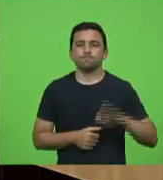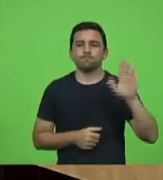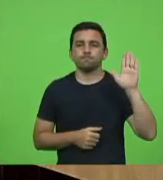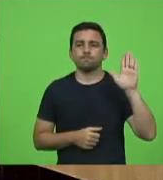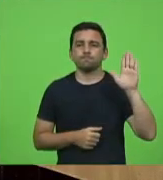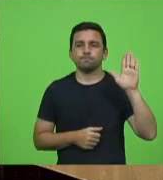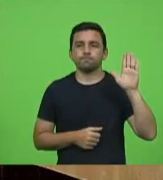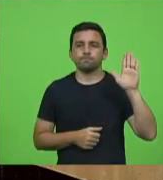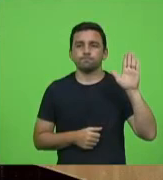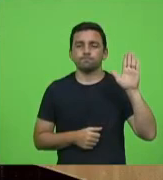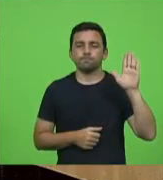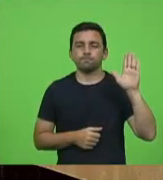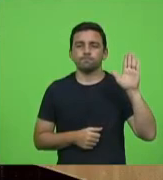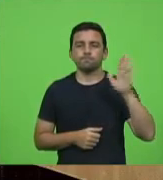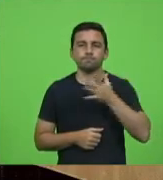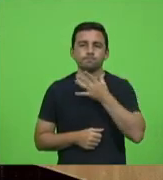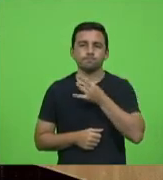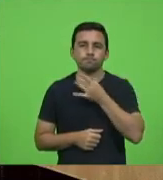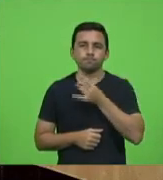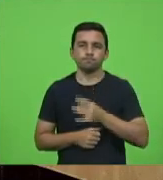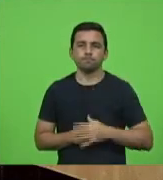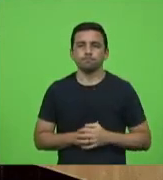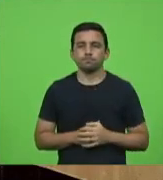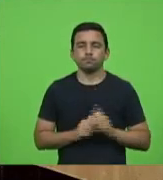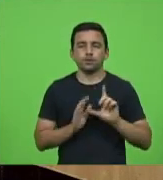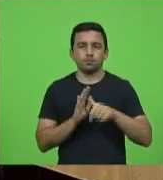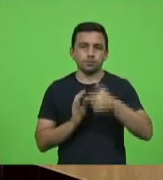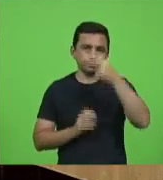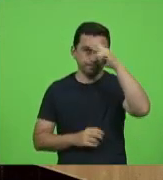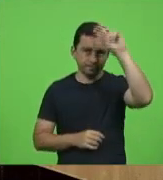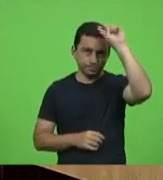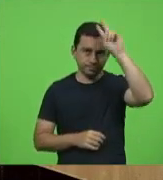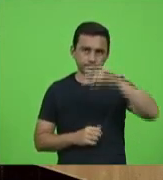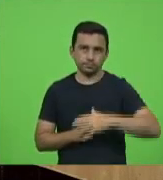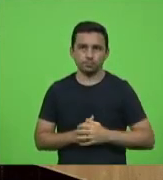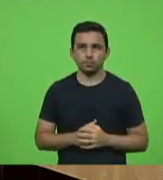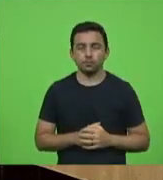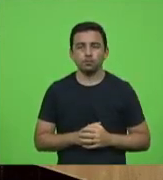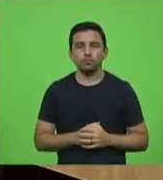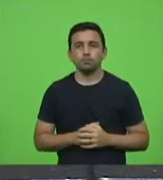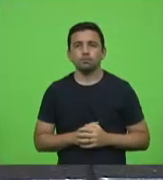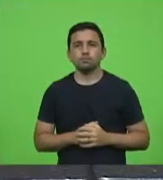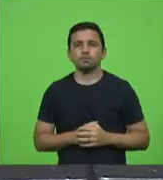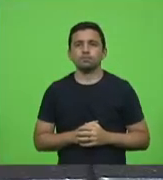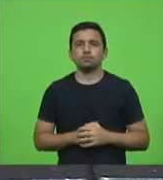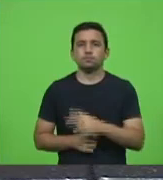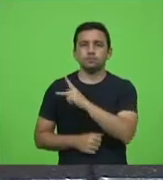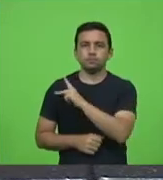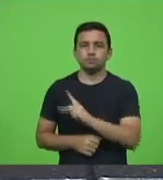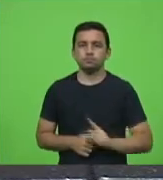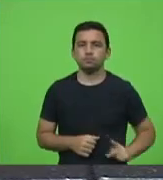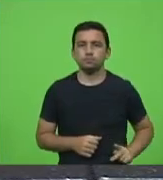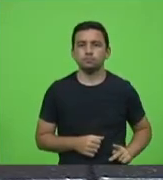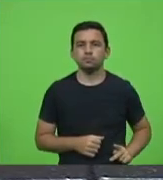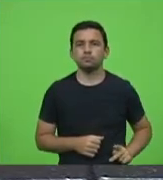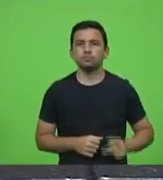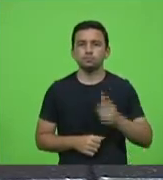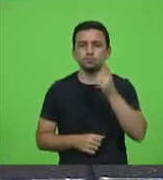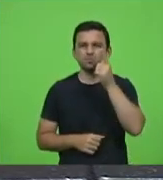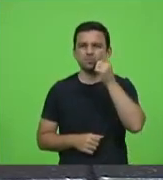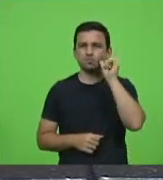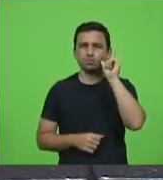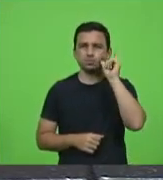deputado Valdir Cobalquini na sequência deputado doutor Vicente caro preso senhor presidente ontem na